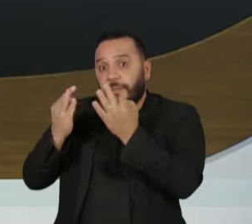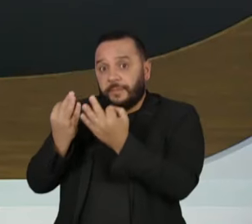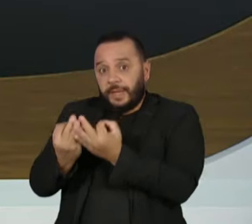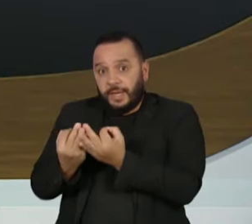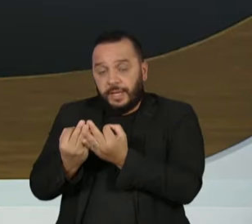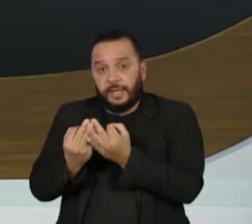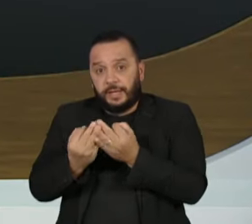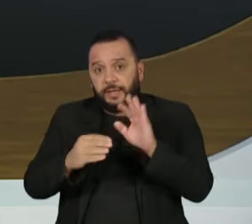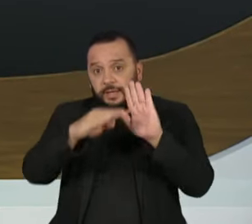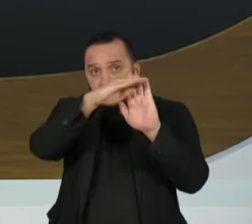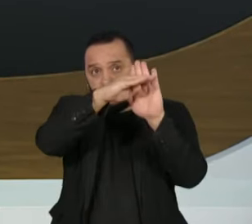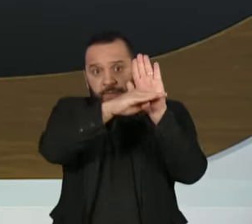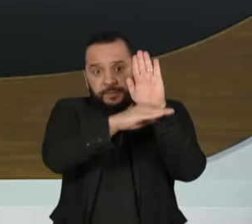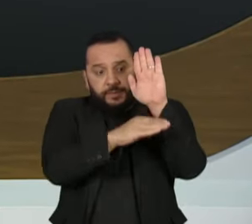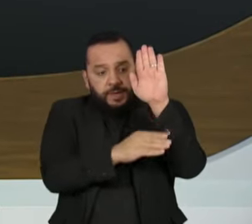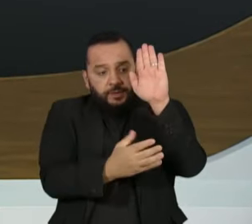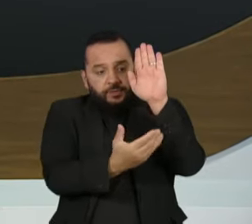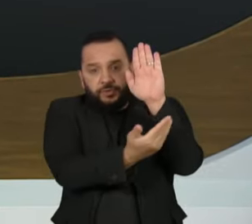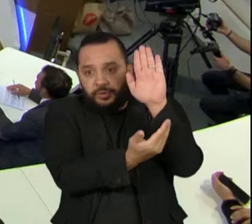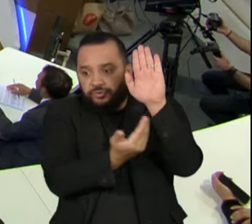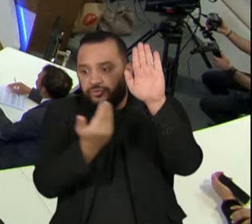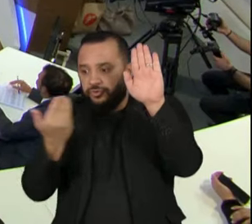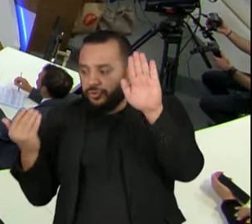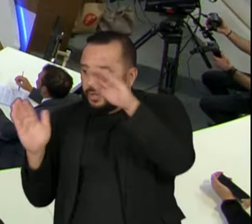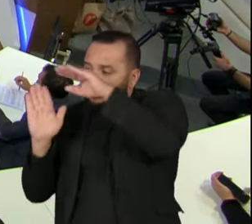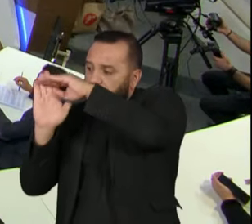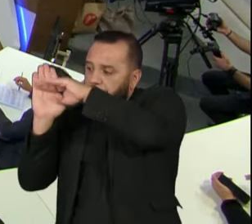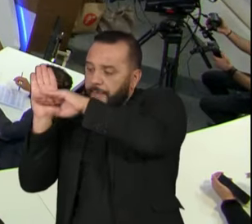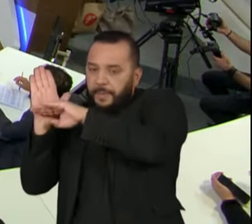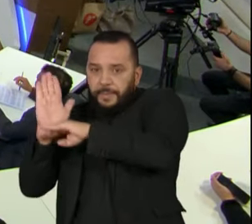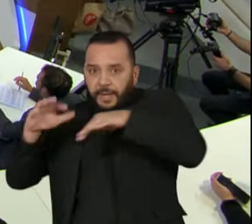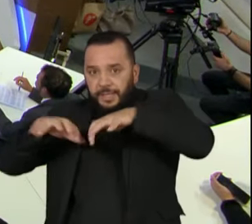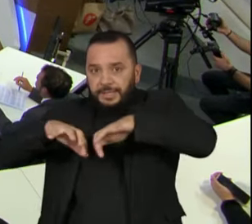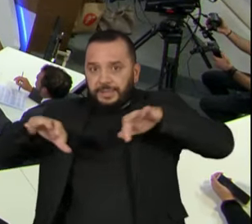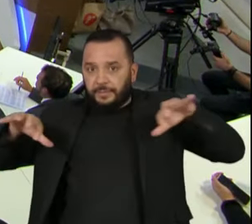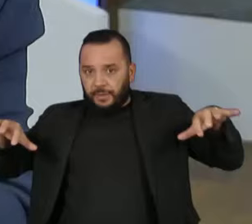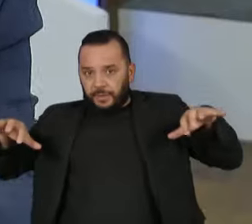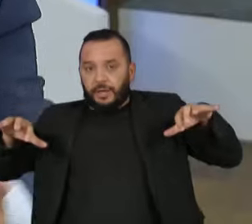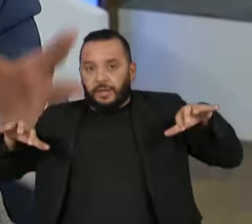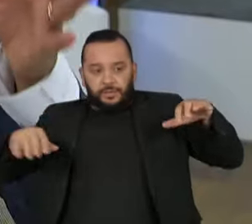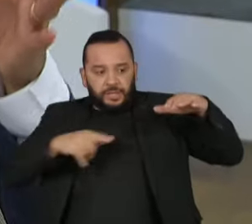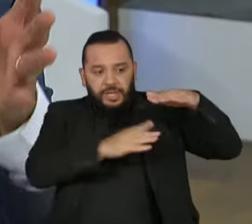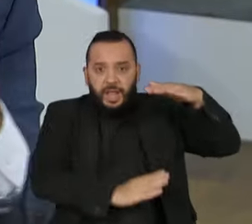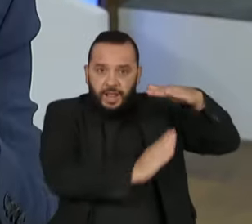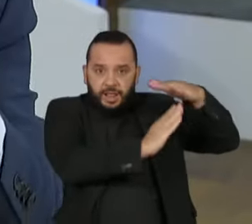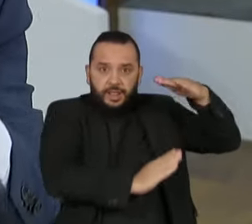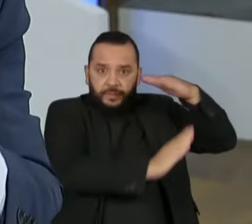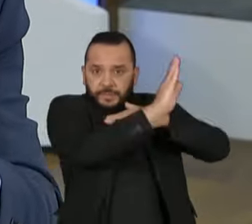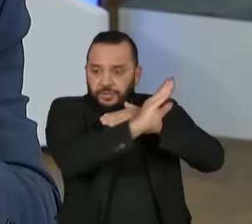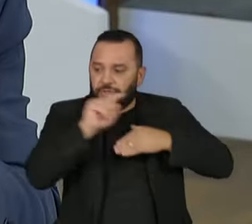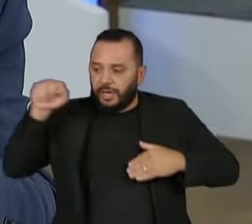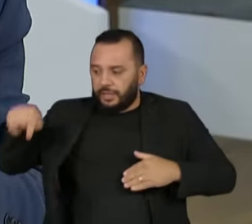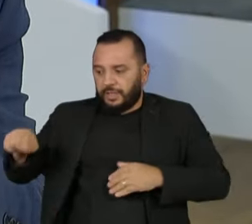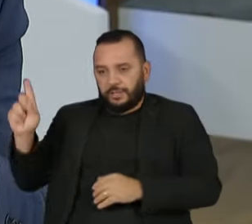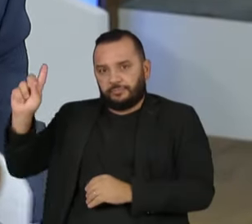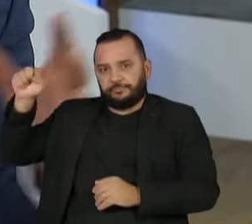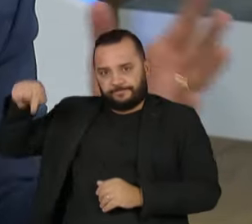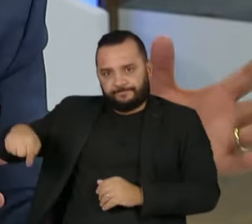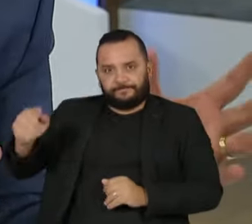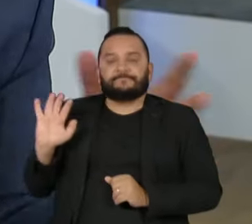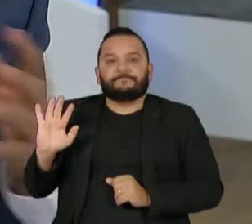dessas pessoas é seu conterrâneo Ciro Nomeiro. E a proposta que estamos apresentando é de que a gente tenha o programa